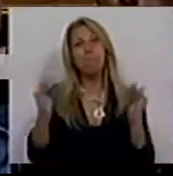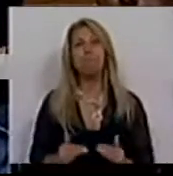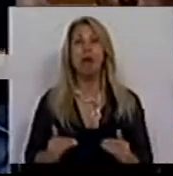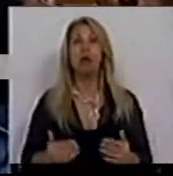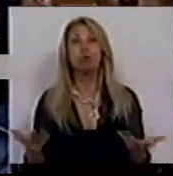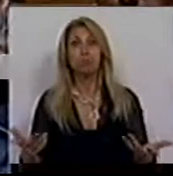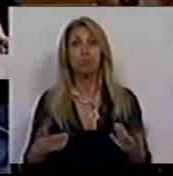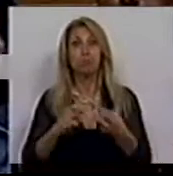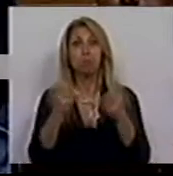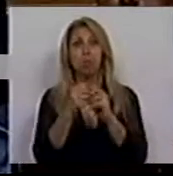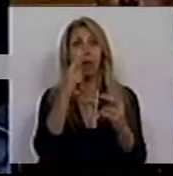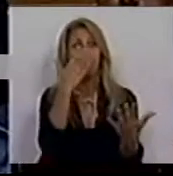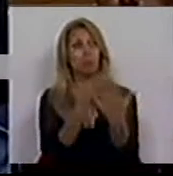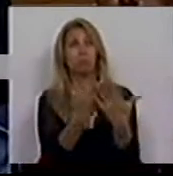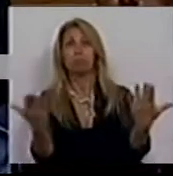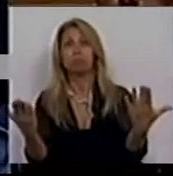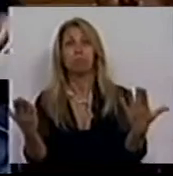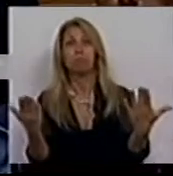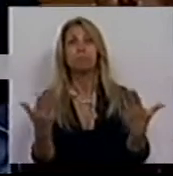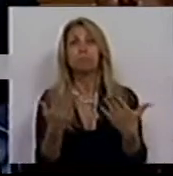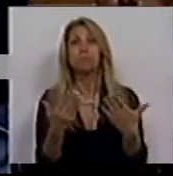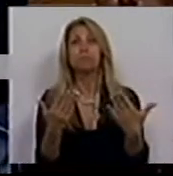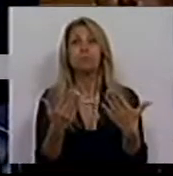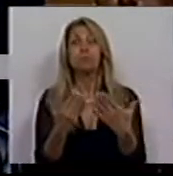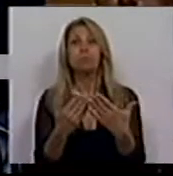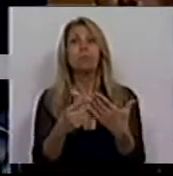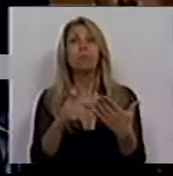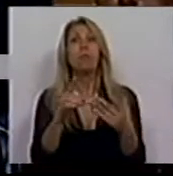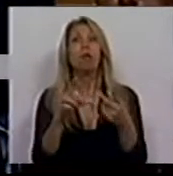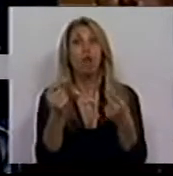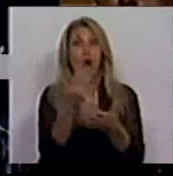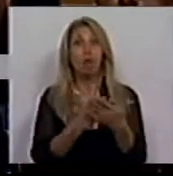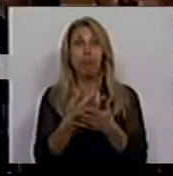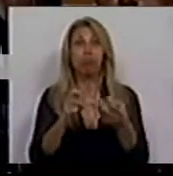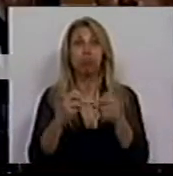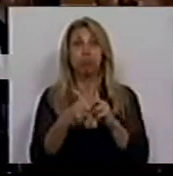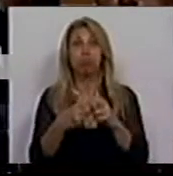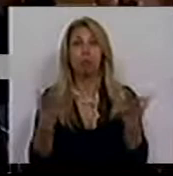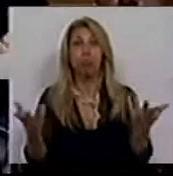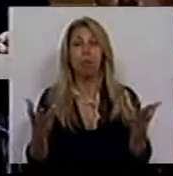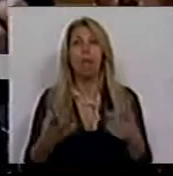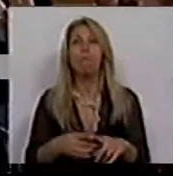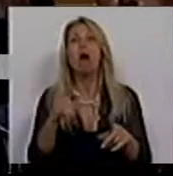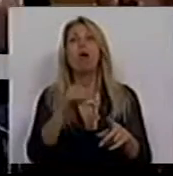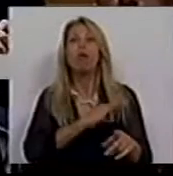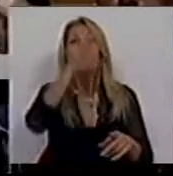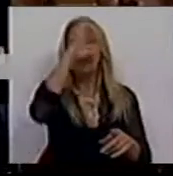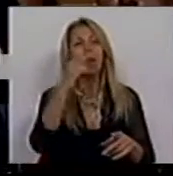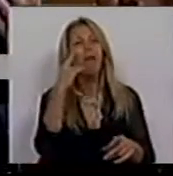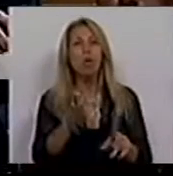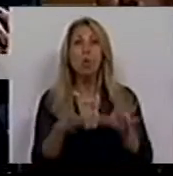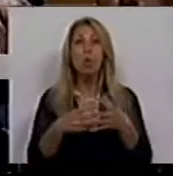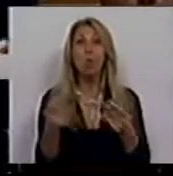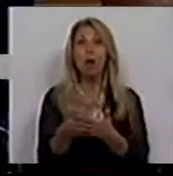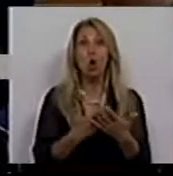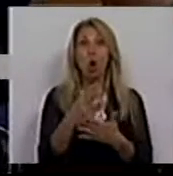faça estes problemas claros e objetivos da economia portuguesa, o Sr. Ministro da Economia vê um grupo económico, uma APT, a desmantelar-se